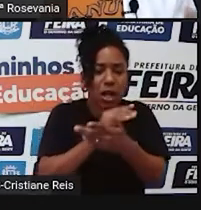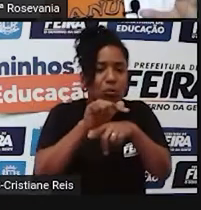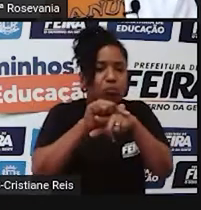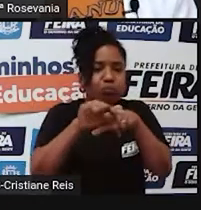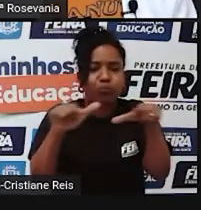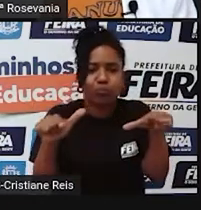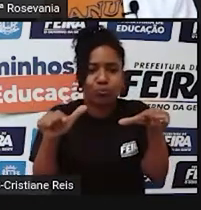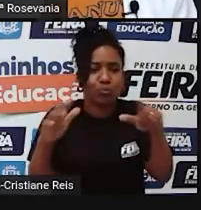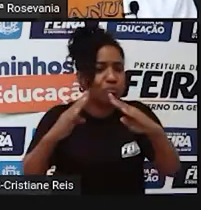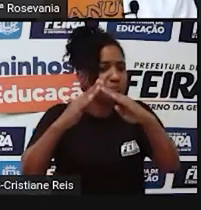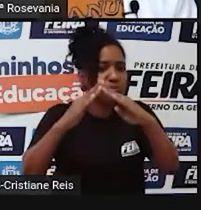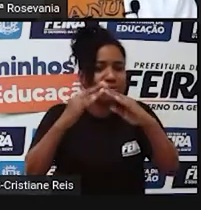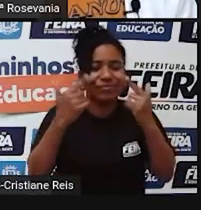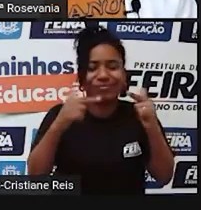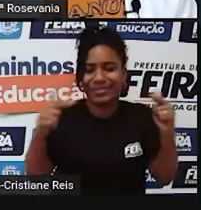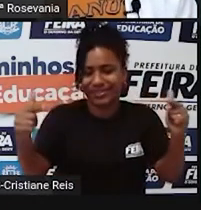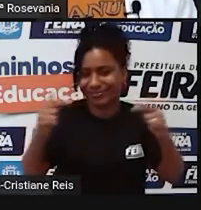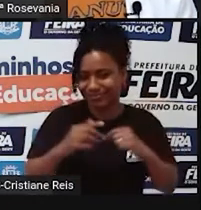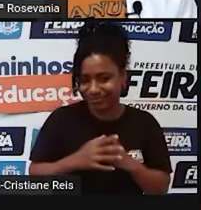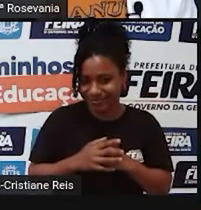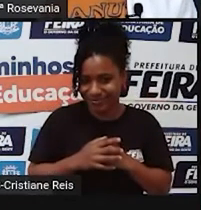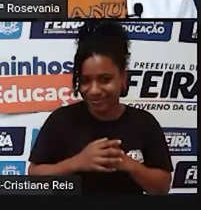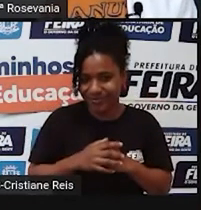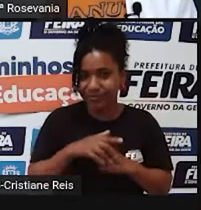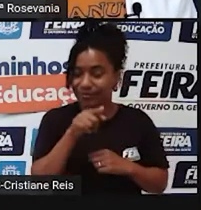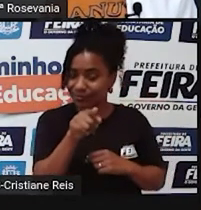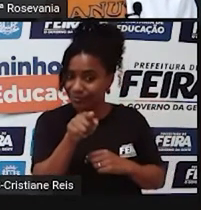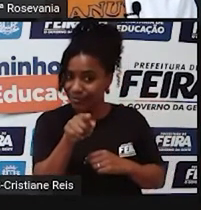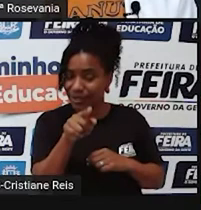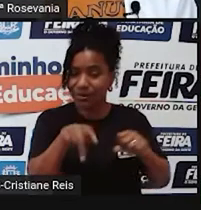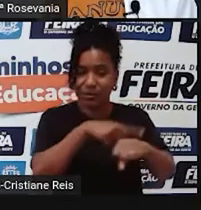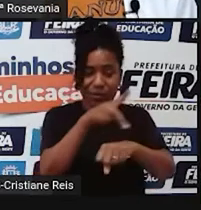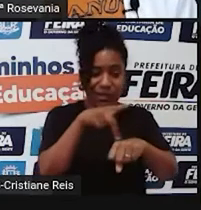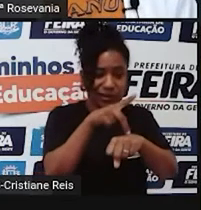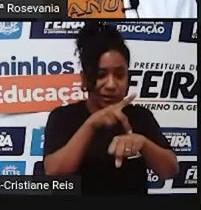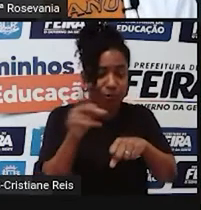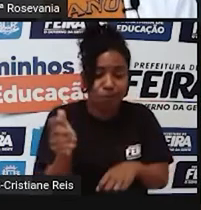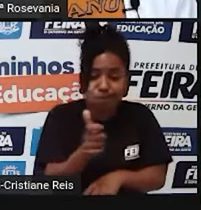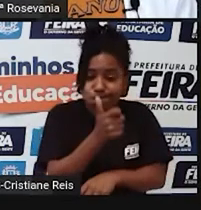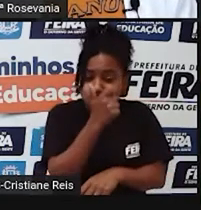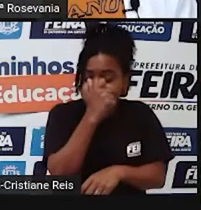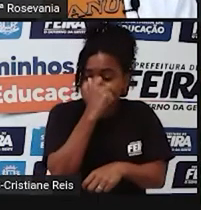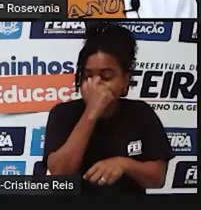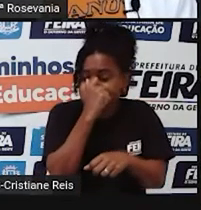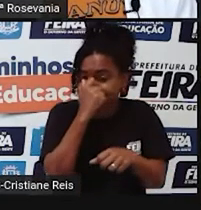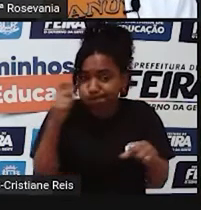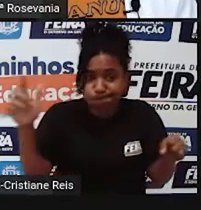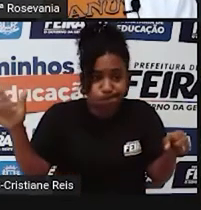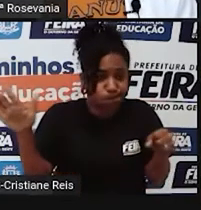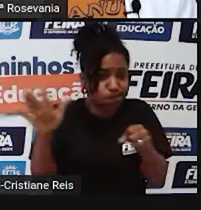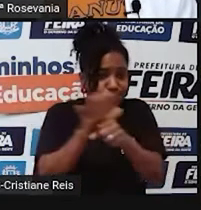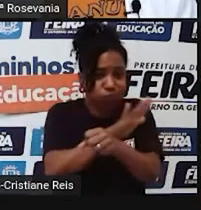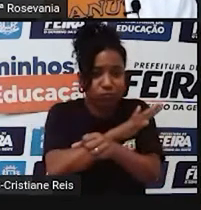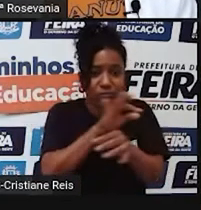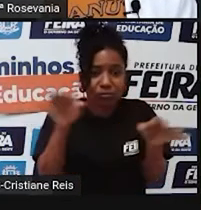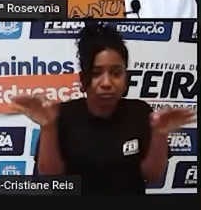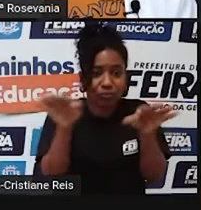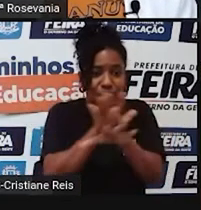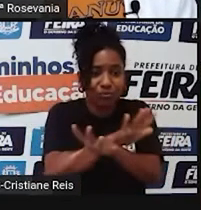habitantes, mas tem espaço que não é. Já no outro, no país povoado, eu tenho uma grande